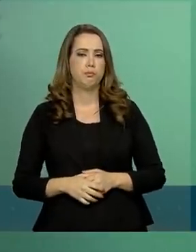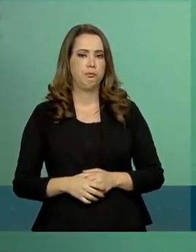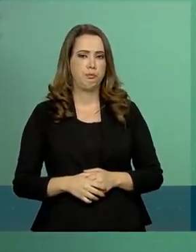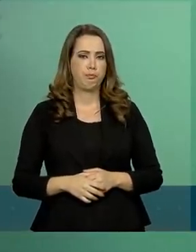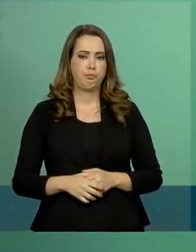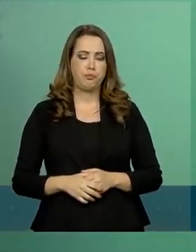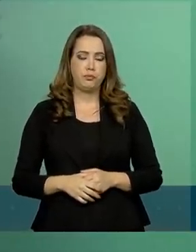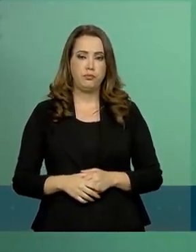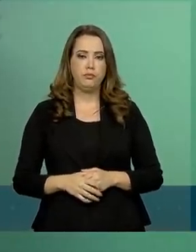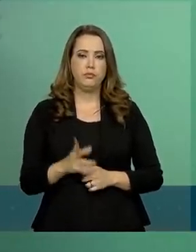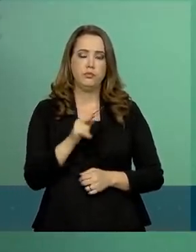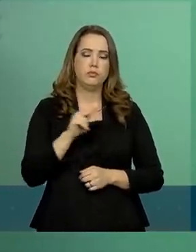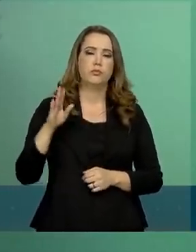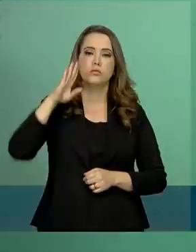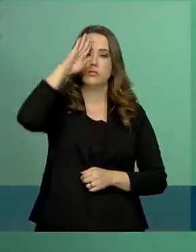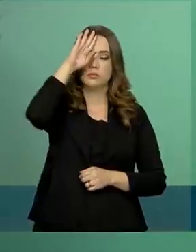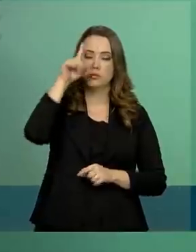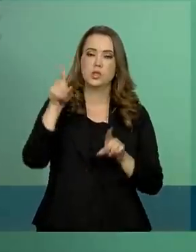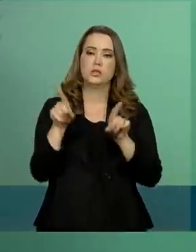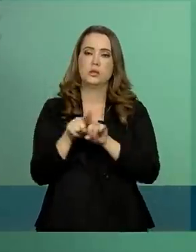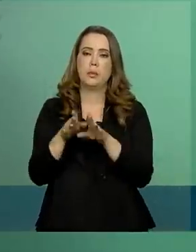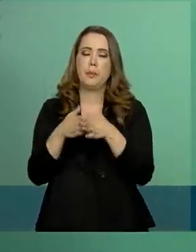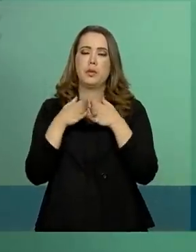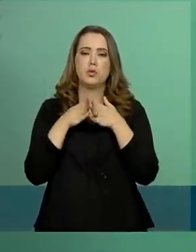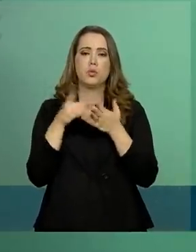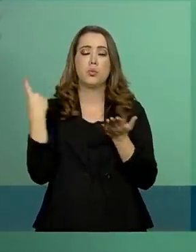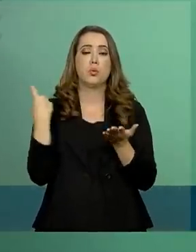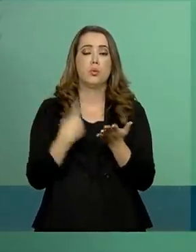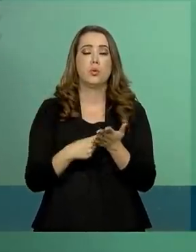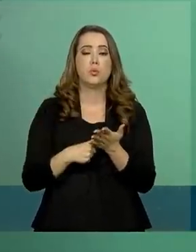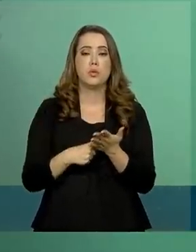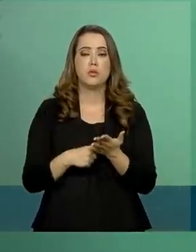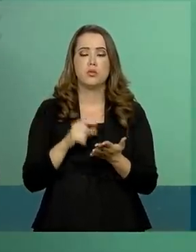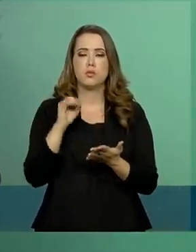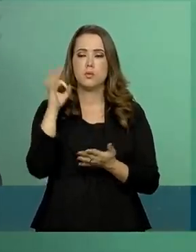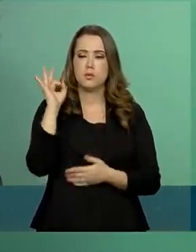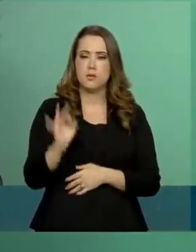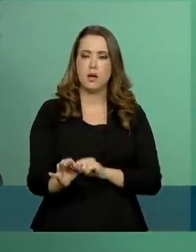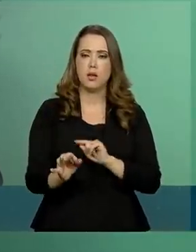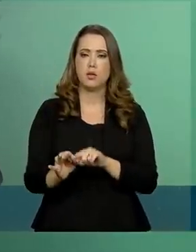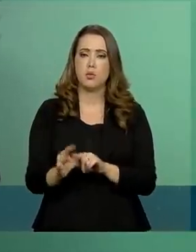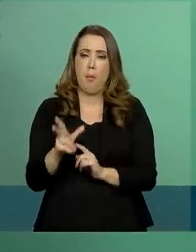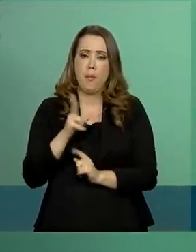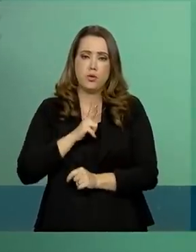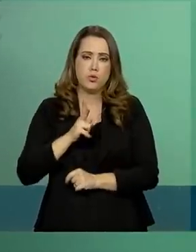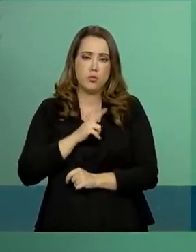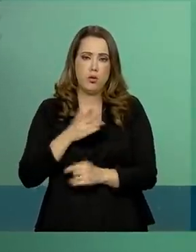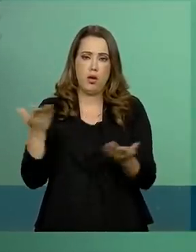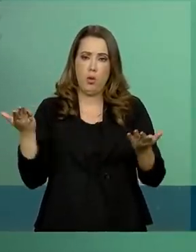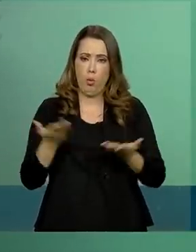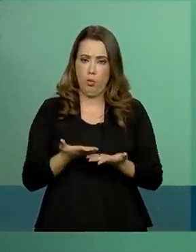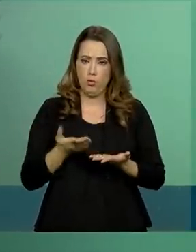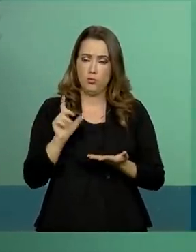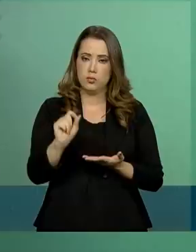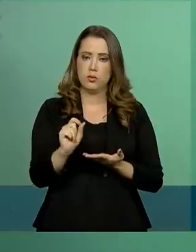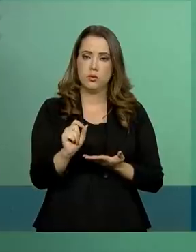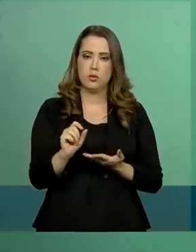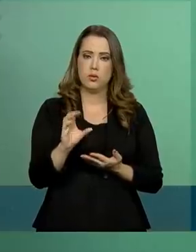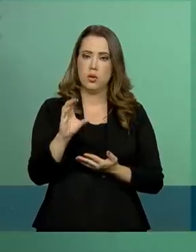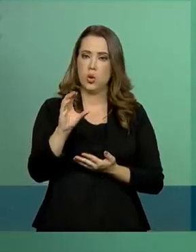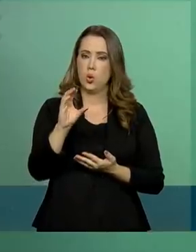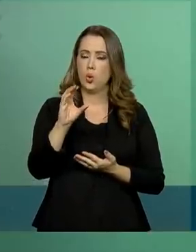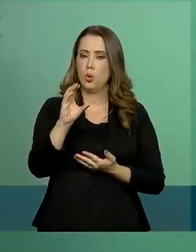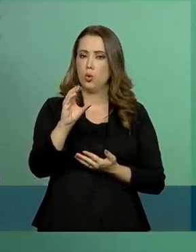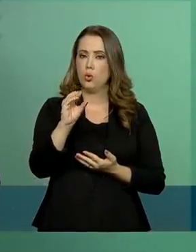O senhor presidente também pediu para confirmar que, do ponto de vista pessoal dele, neste momento, o COAF